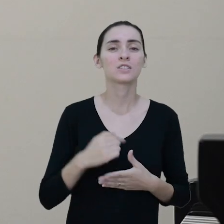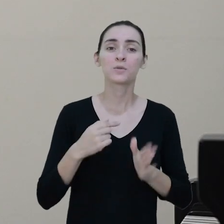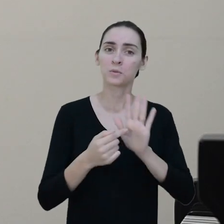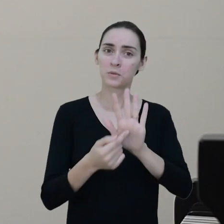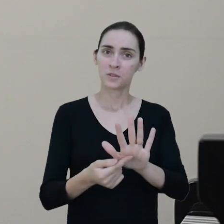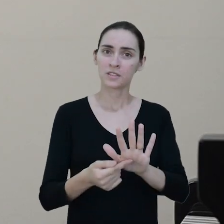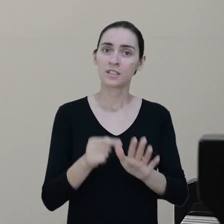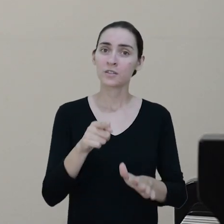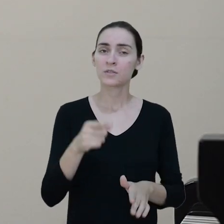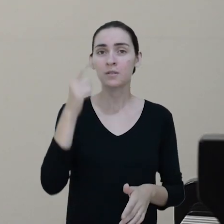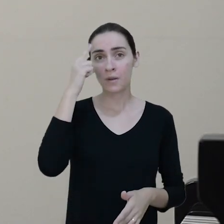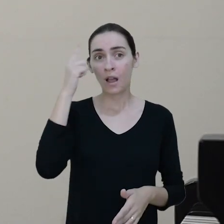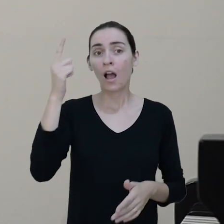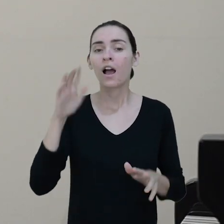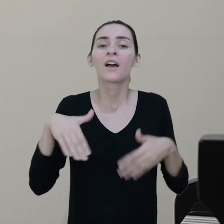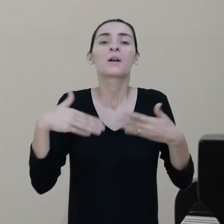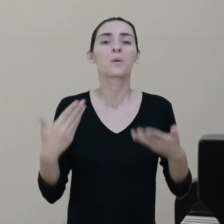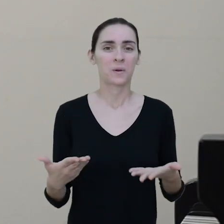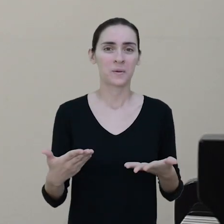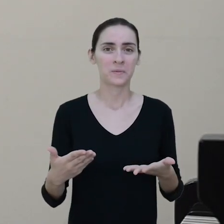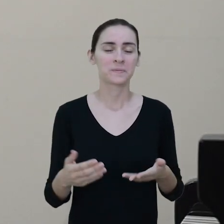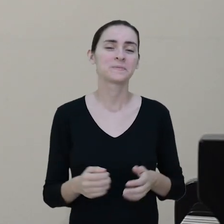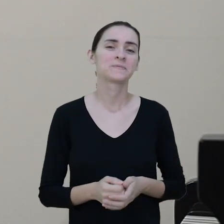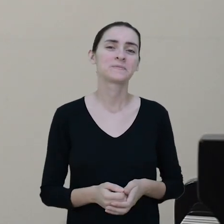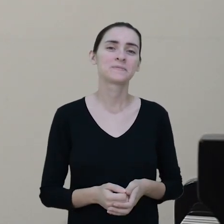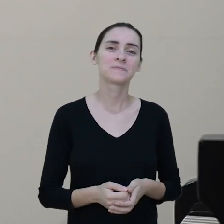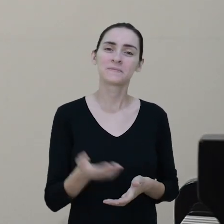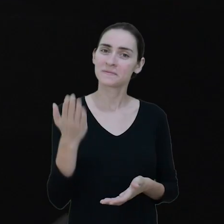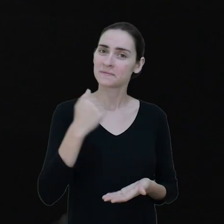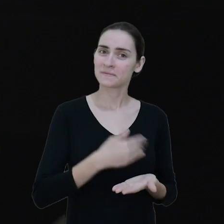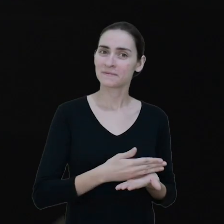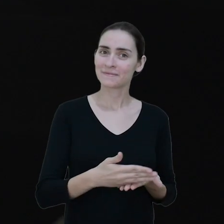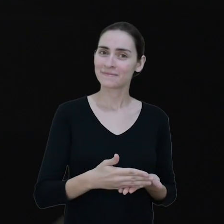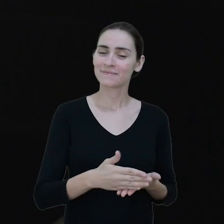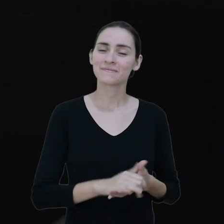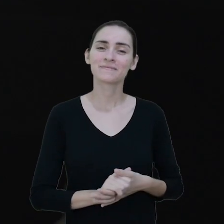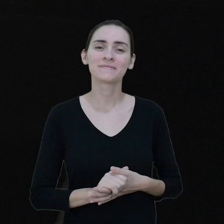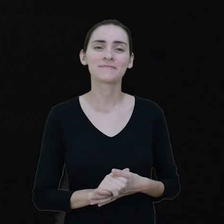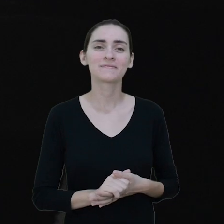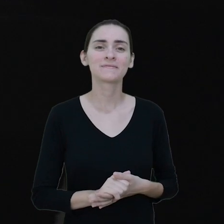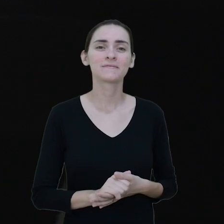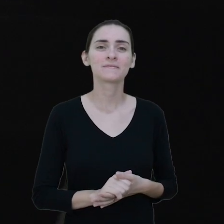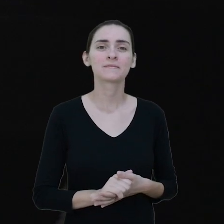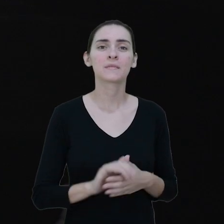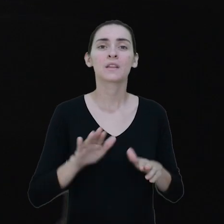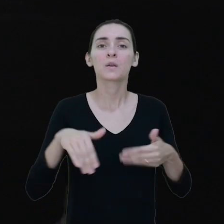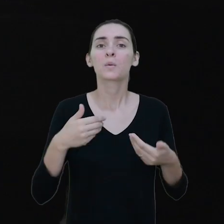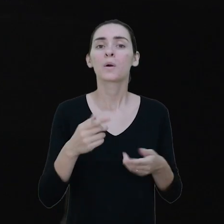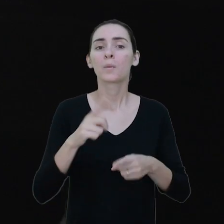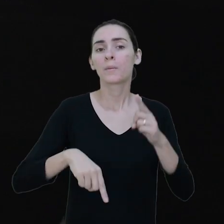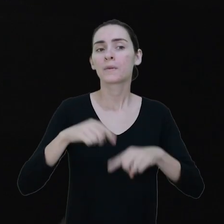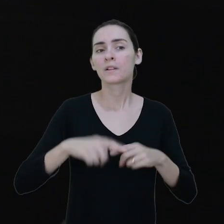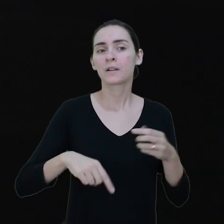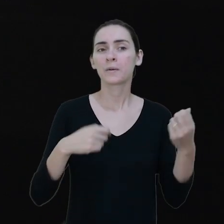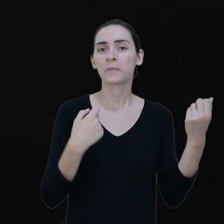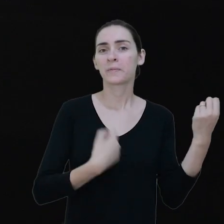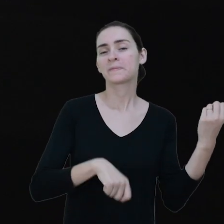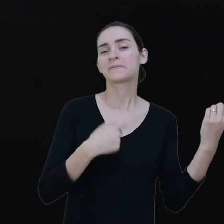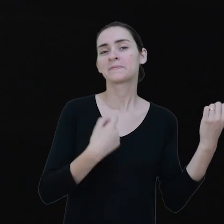objetos que eu vou representar e vocês terão que adivinhar quais são esses objetos. Vamos começar? Que objeto é este?